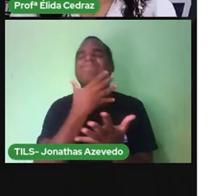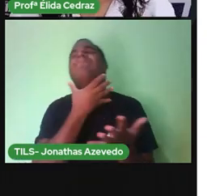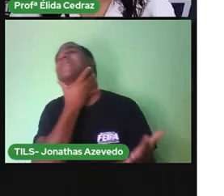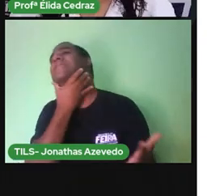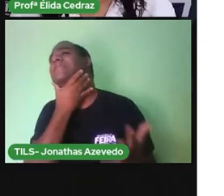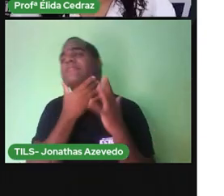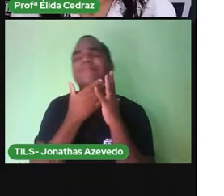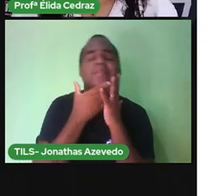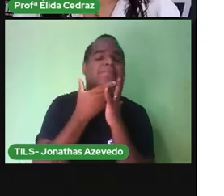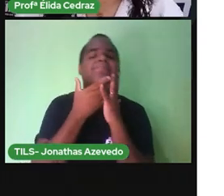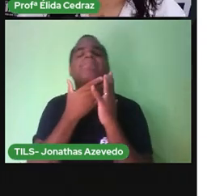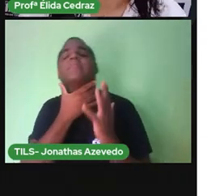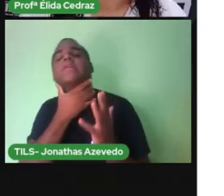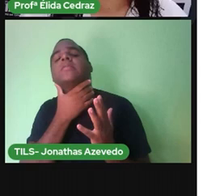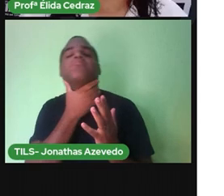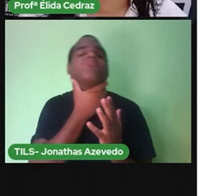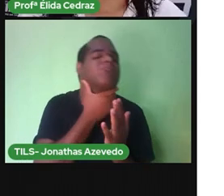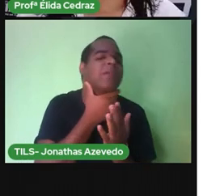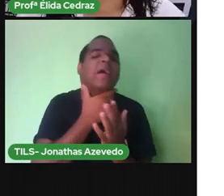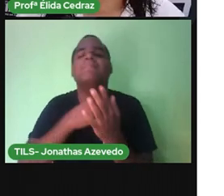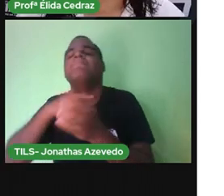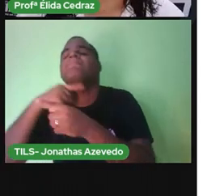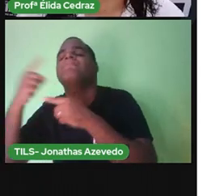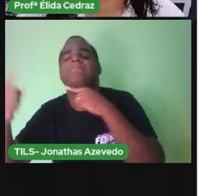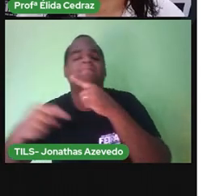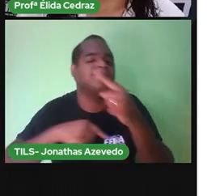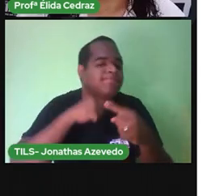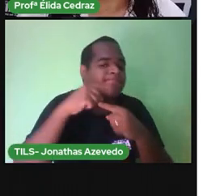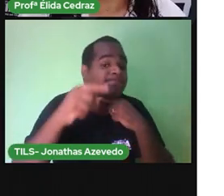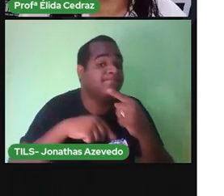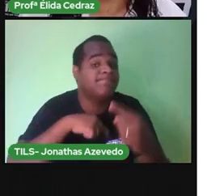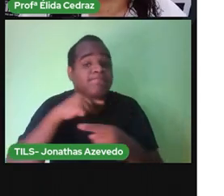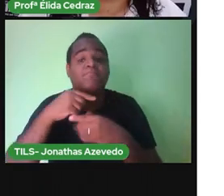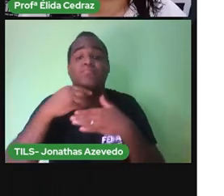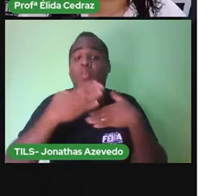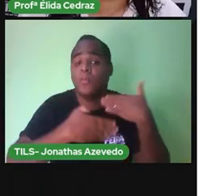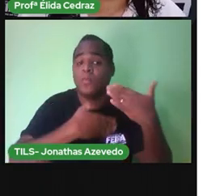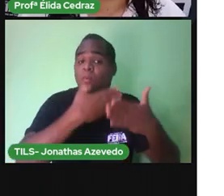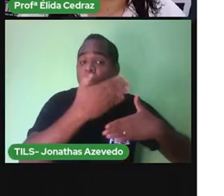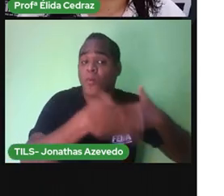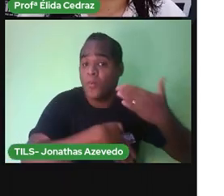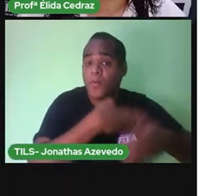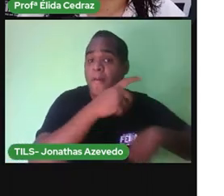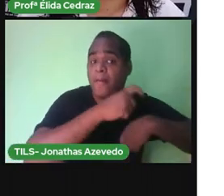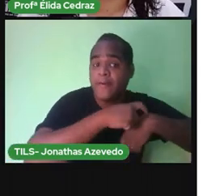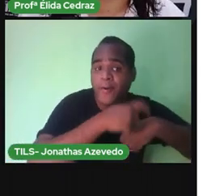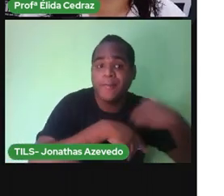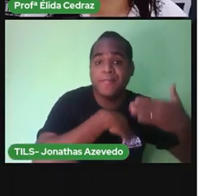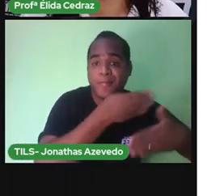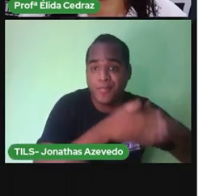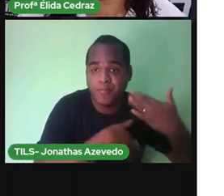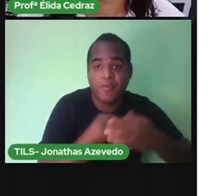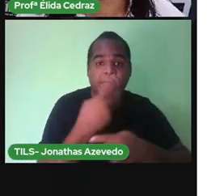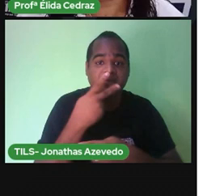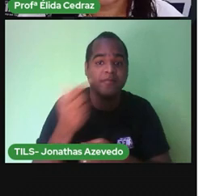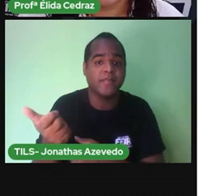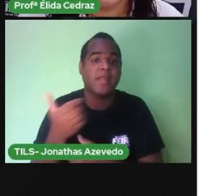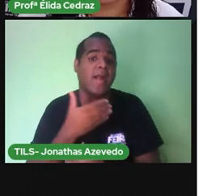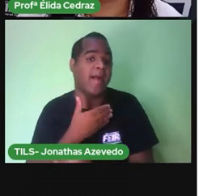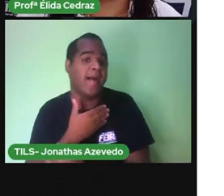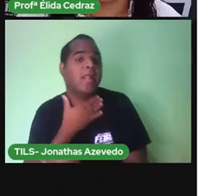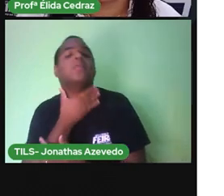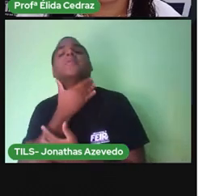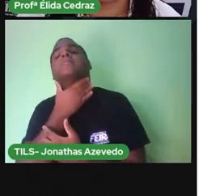Fez o que pôde e não conseguiu se soltar. O tempo foi passando e Benedita